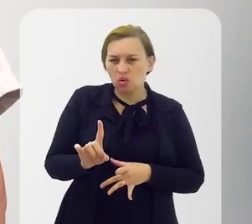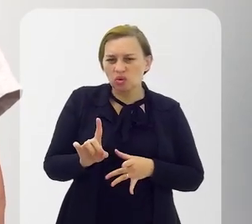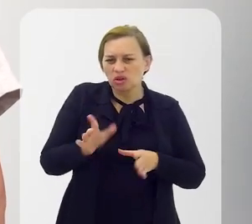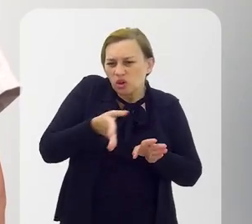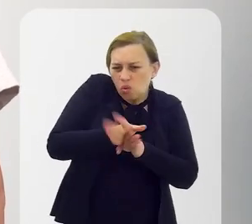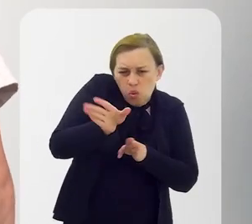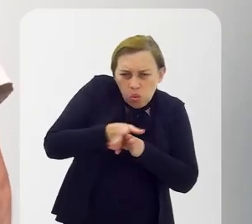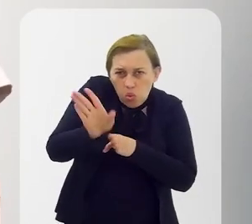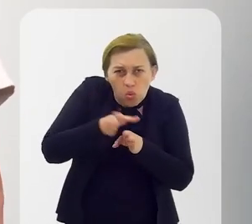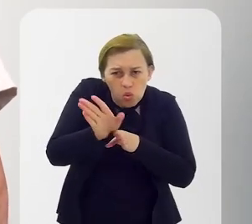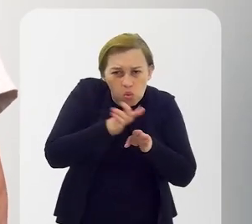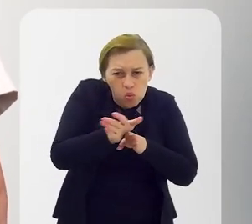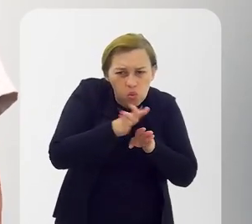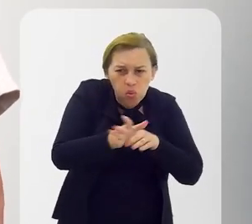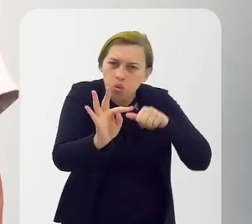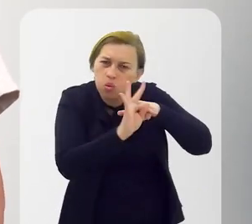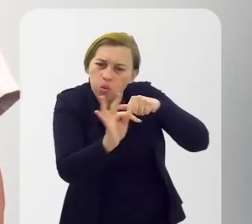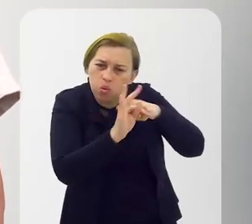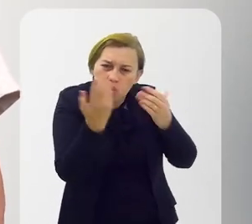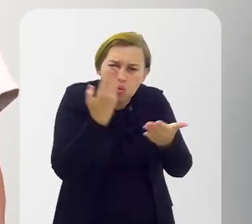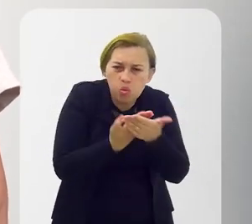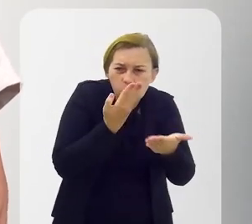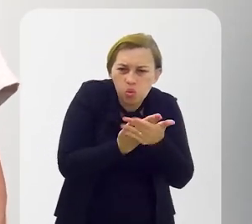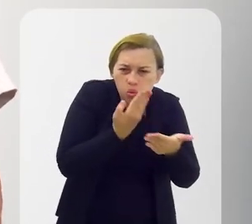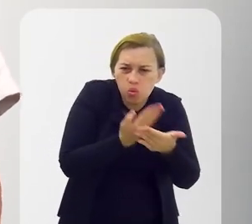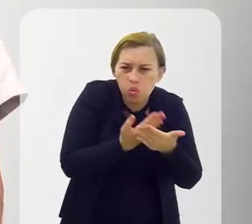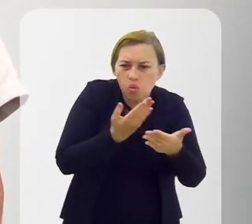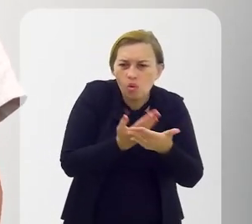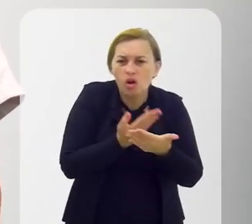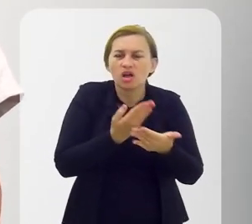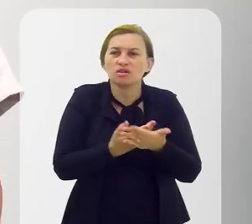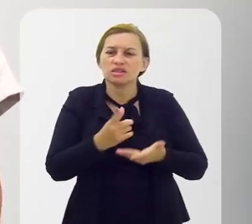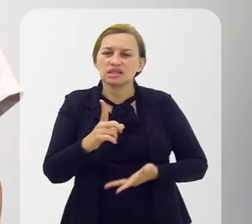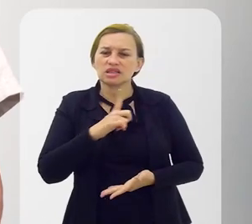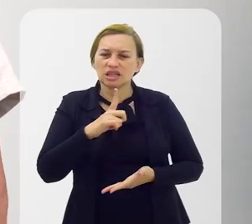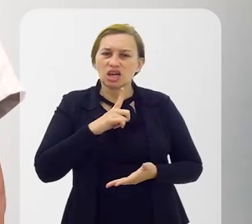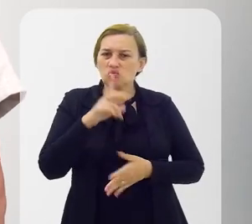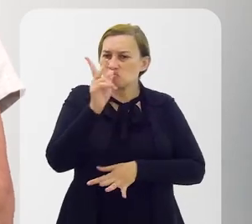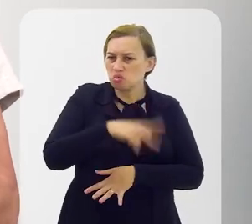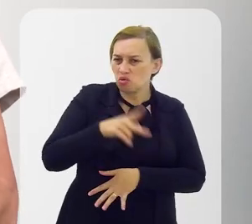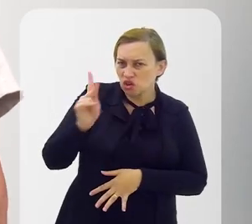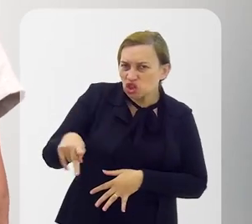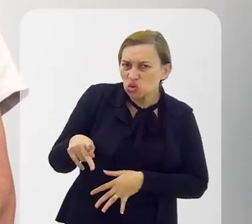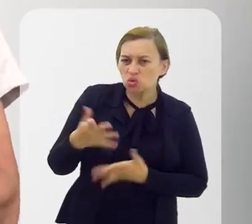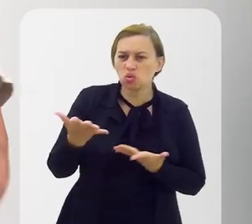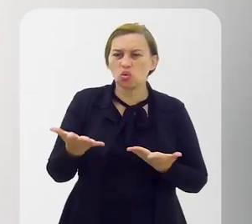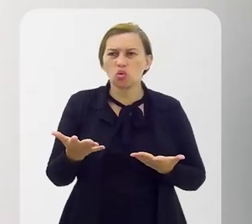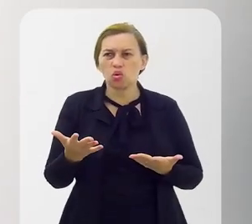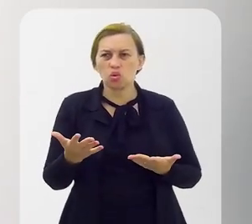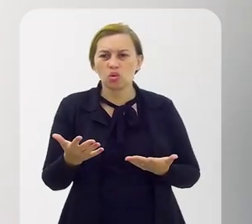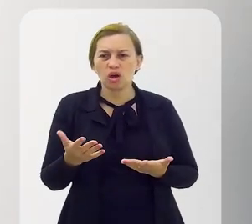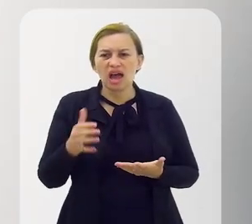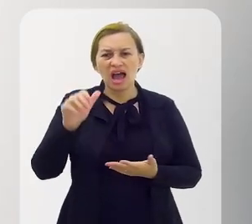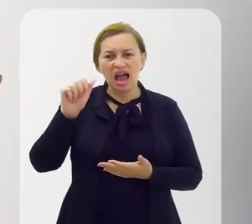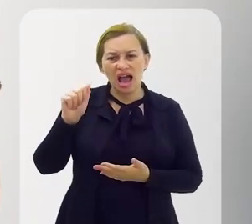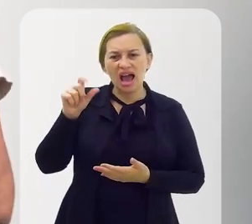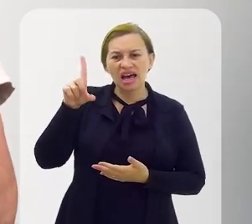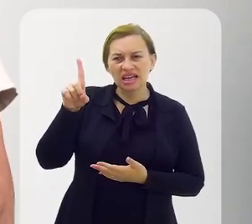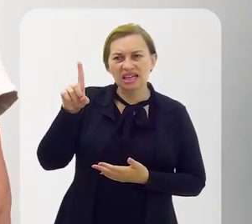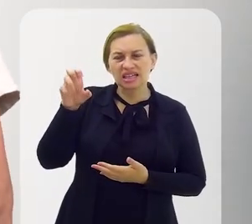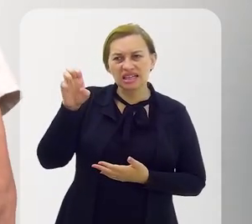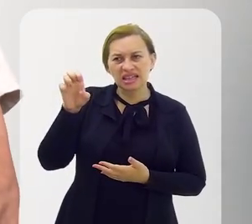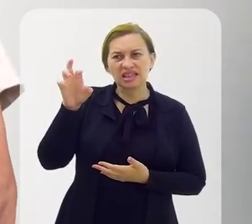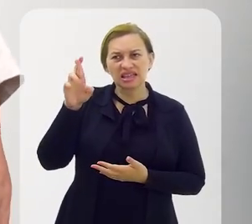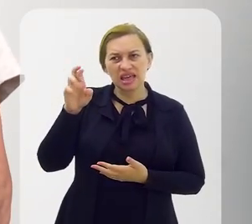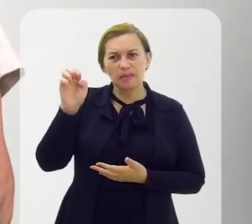todas as técnicas Que você tem que realmente estudar Ou você tem um mentor Um professor Como era o caso da